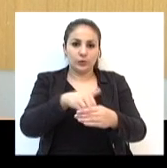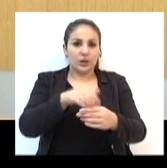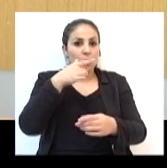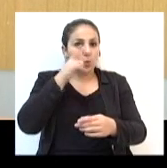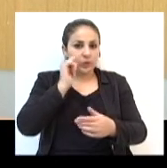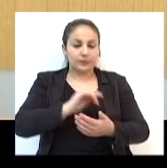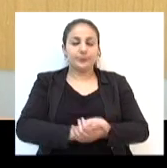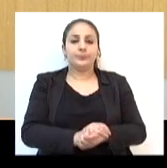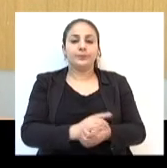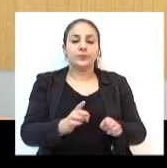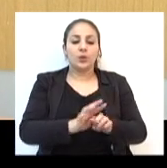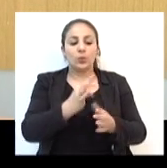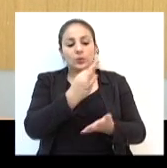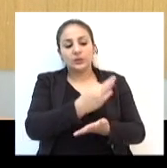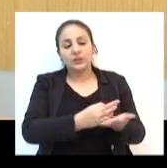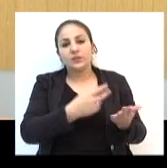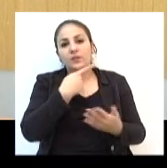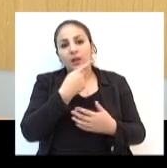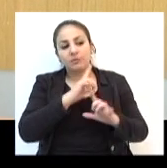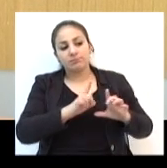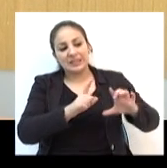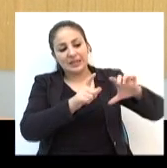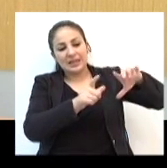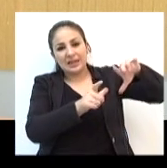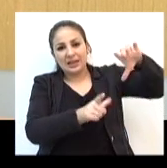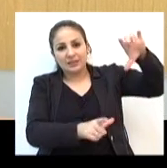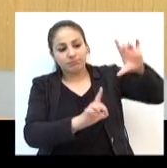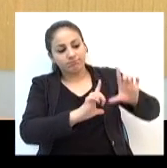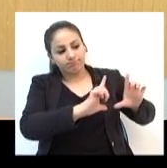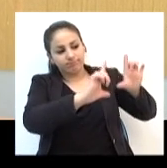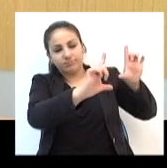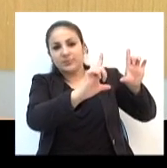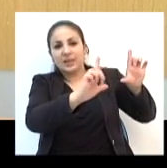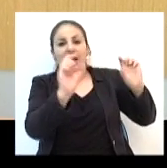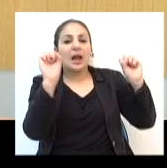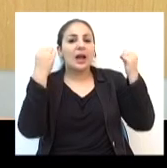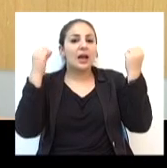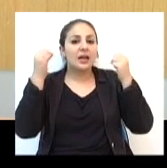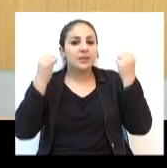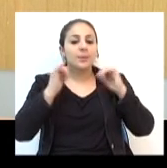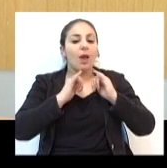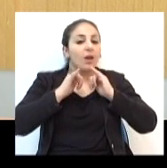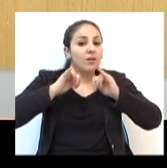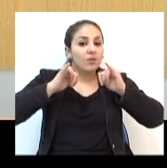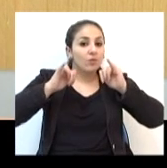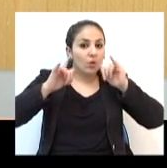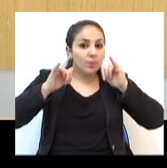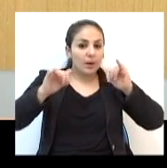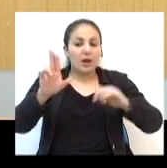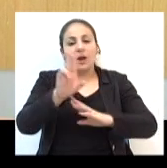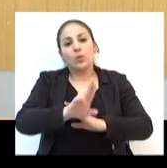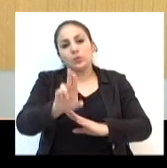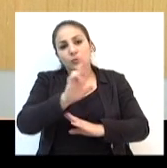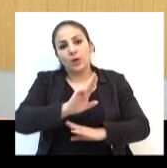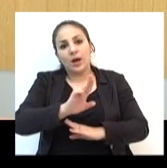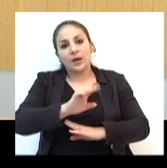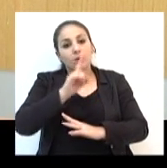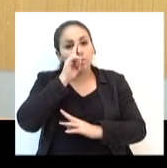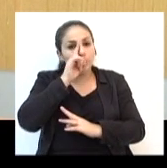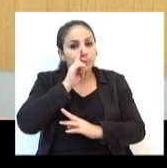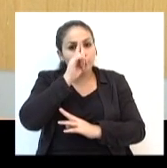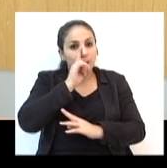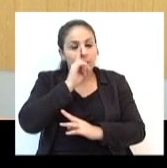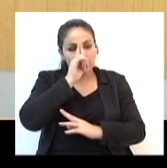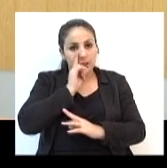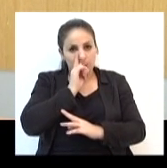O texto determina a exposição de cartazes nas academias, com o intuito de informar os usuários sobre o perigo de